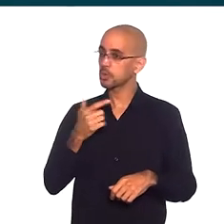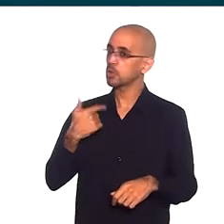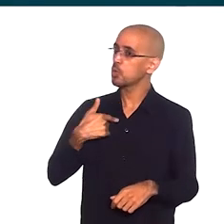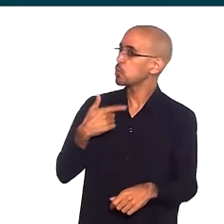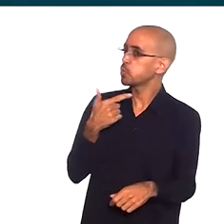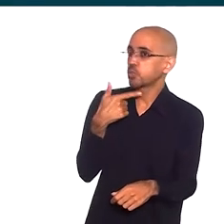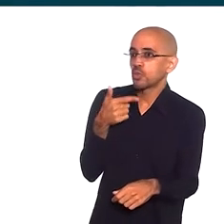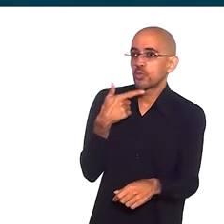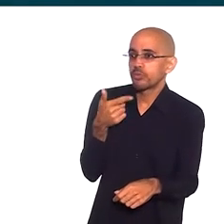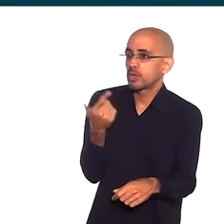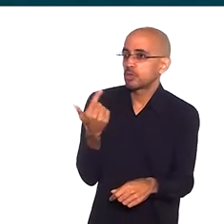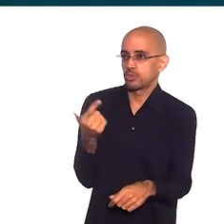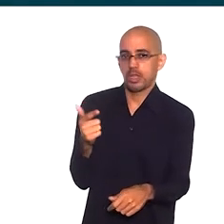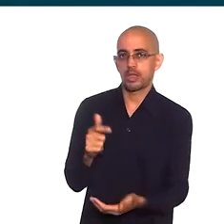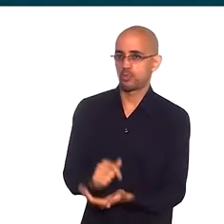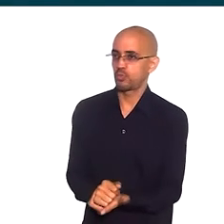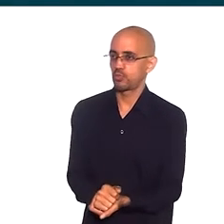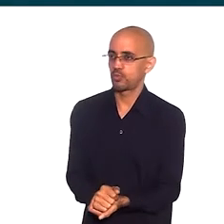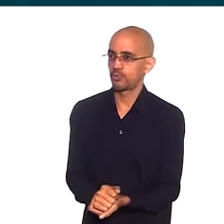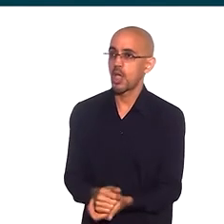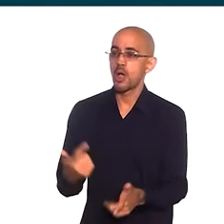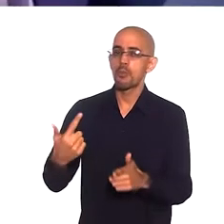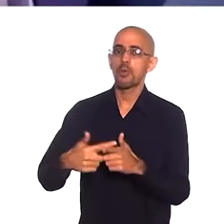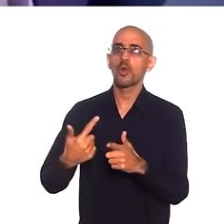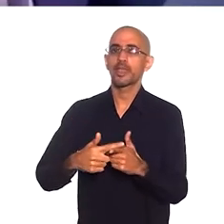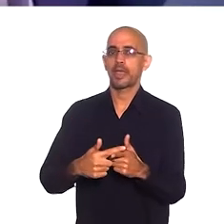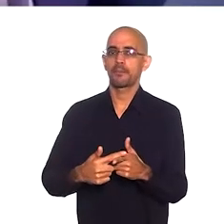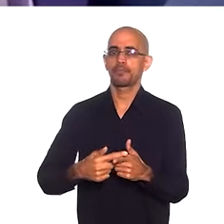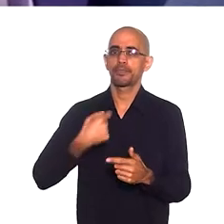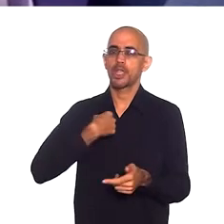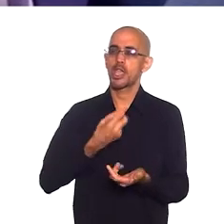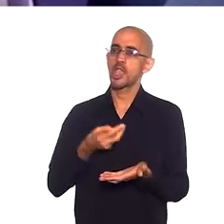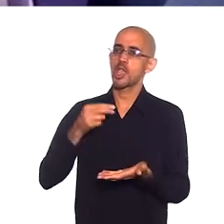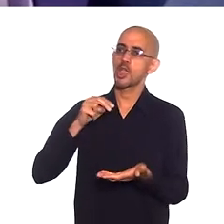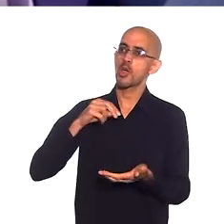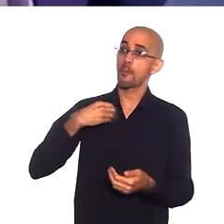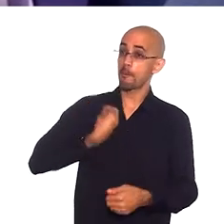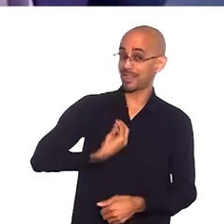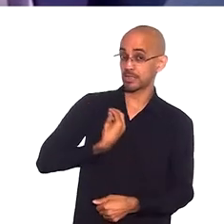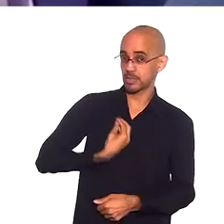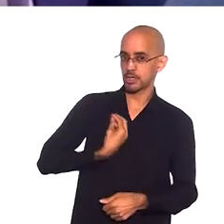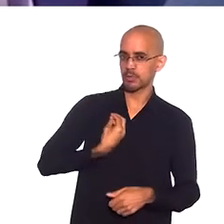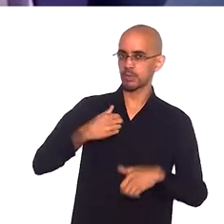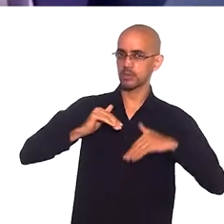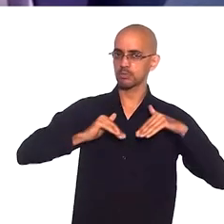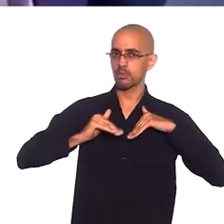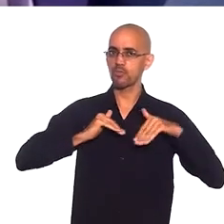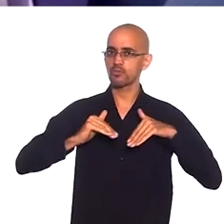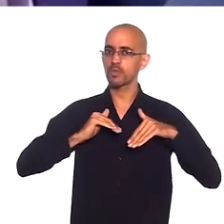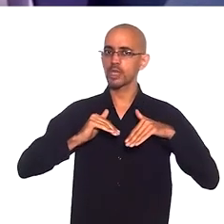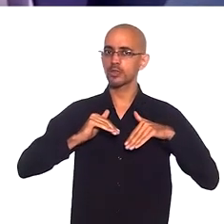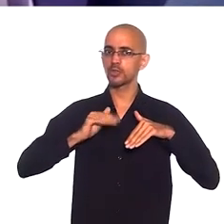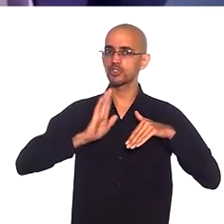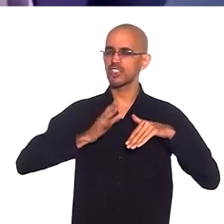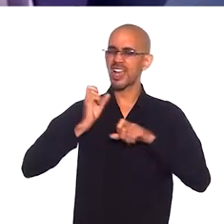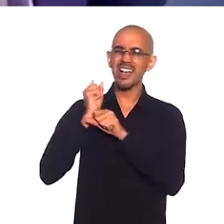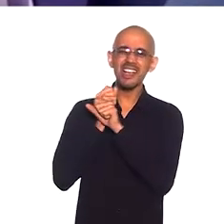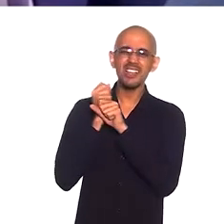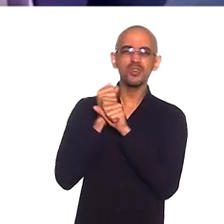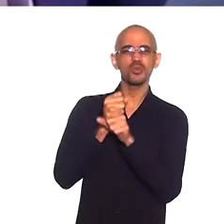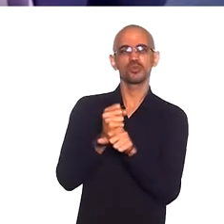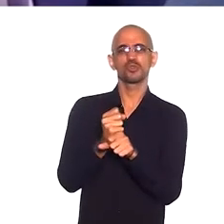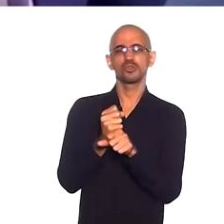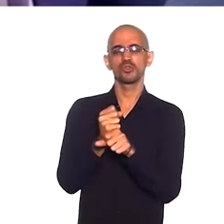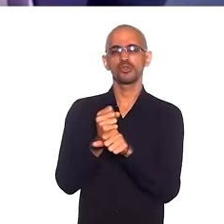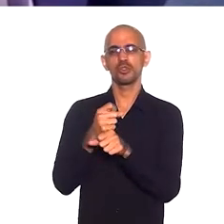sombra de dúvida, Ricardo. Eu estou nesse movimento social, a economia solidária, há muitos